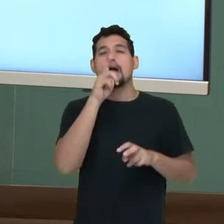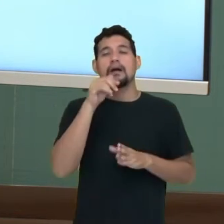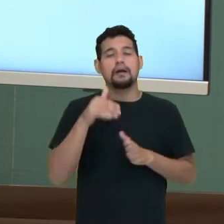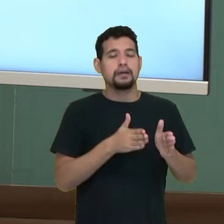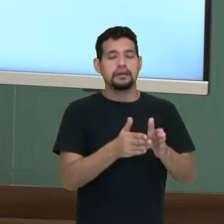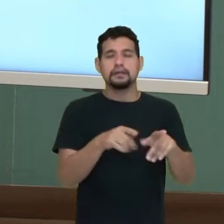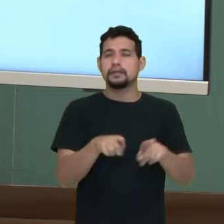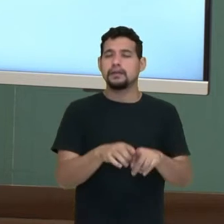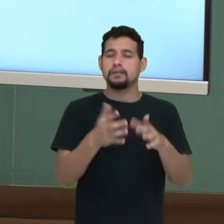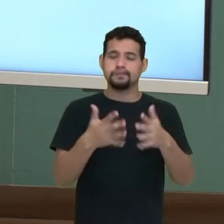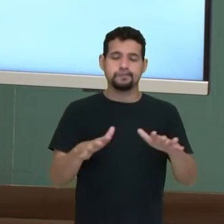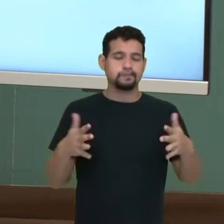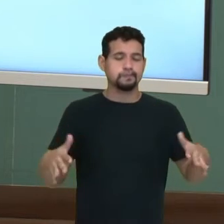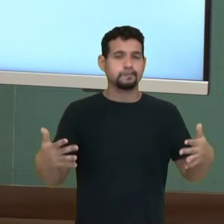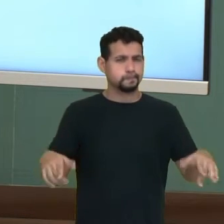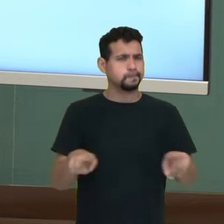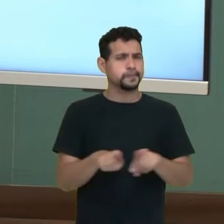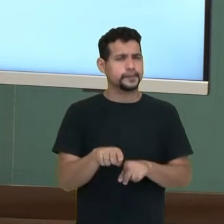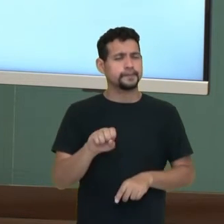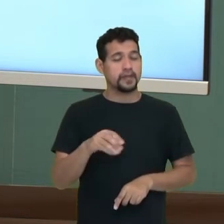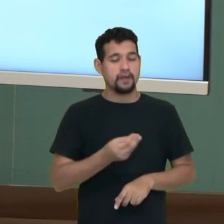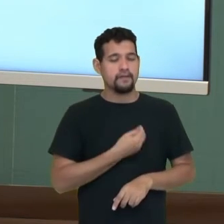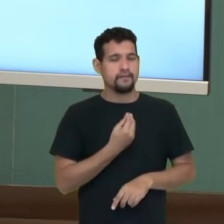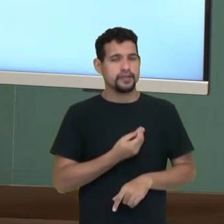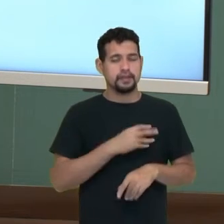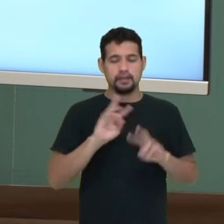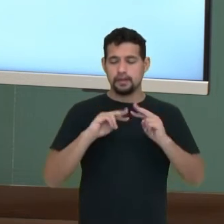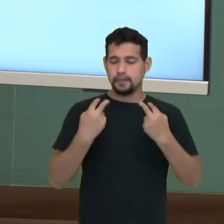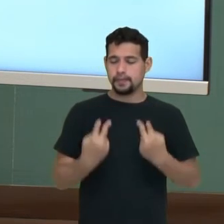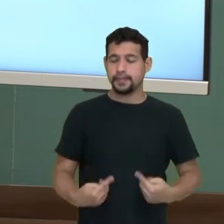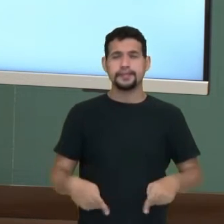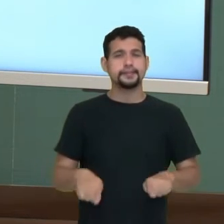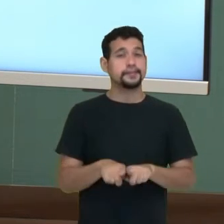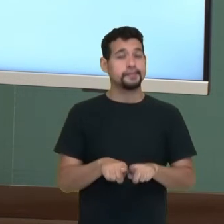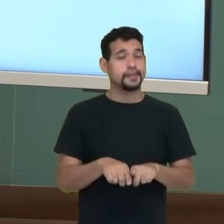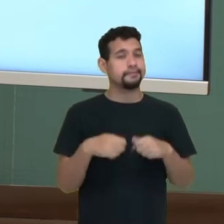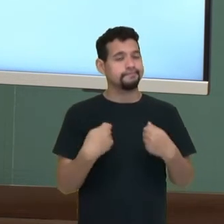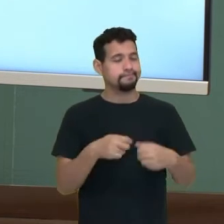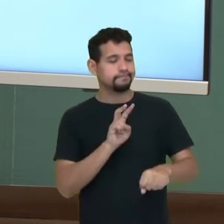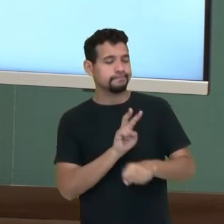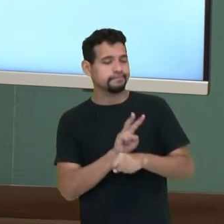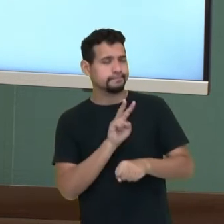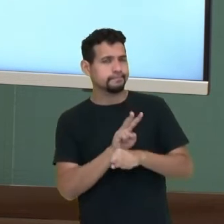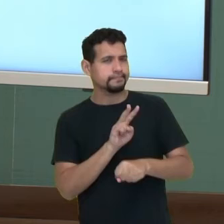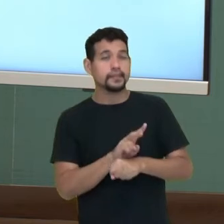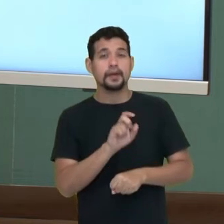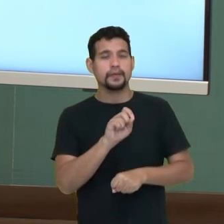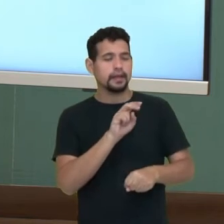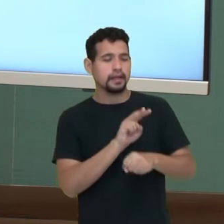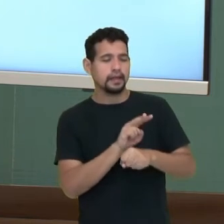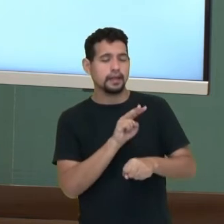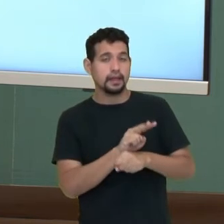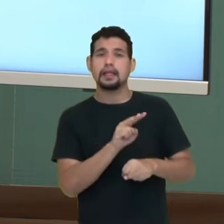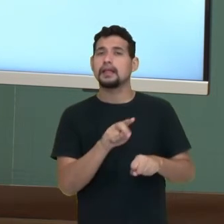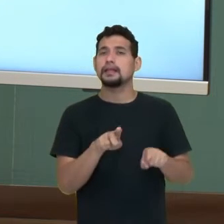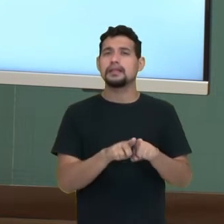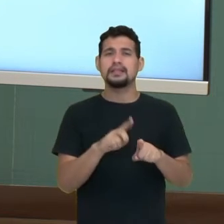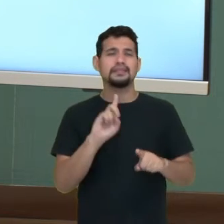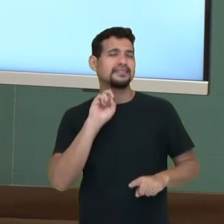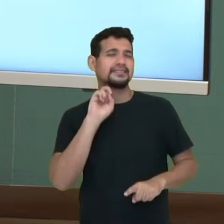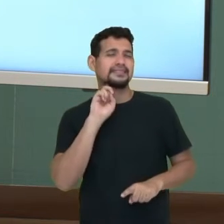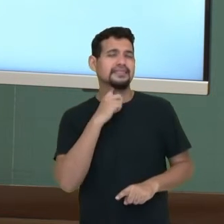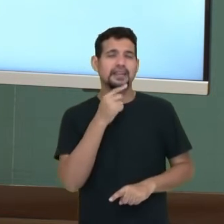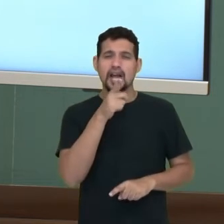e mares. A salvaguarda da vida humana no mar e a preservação, a prevenção, a poluição